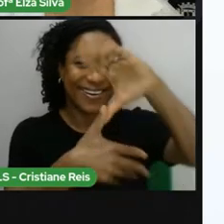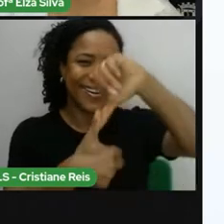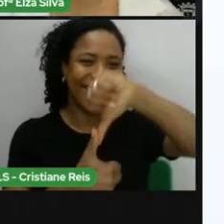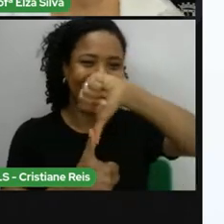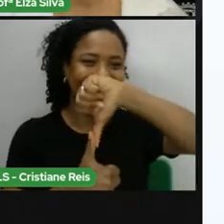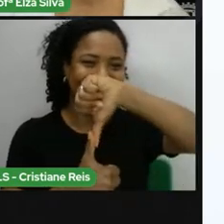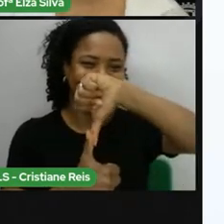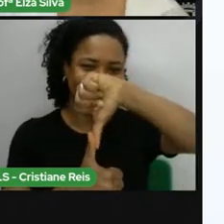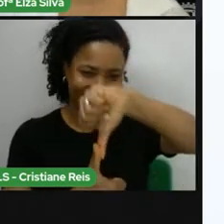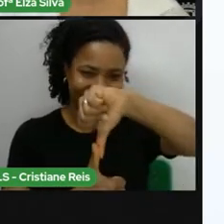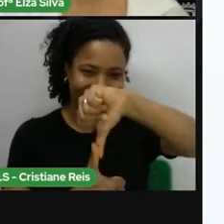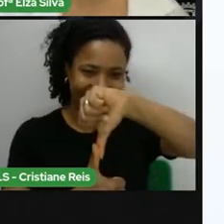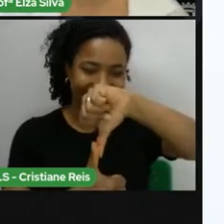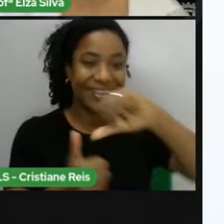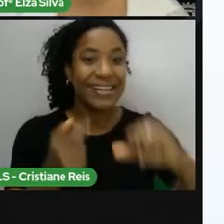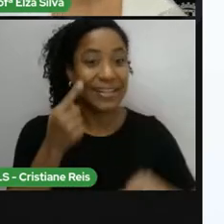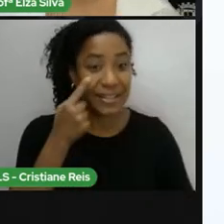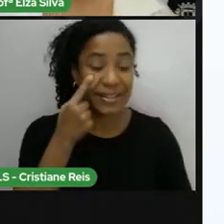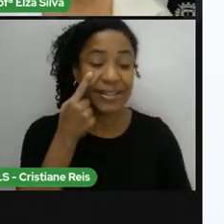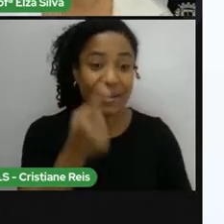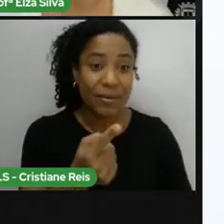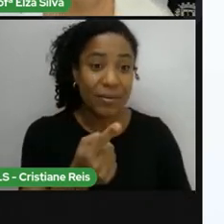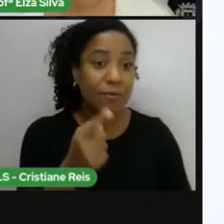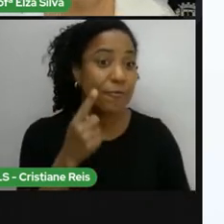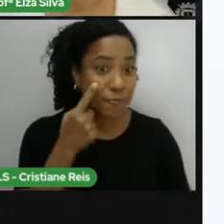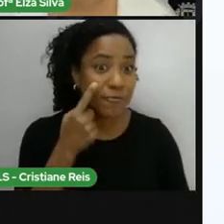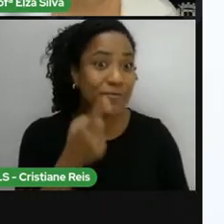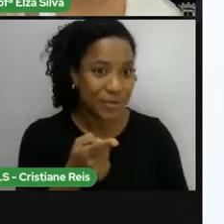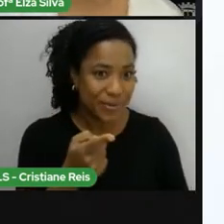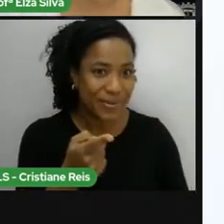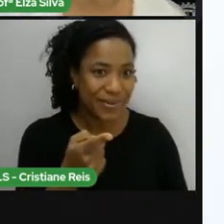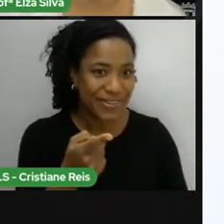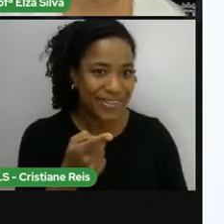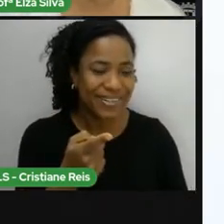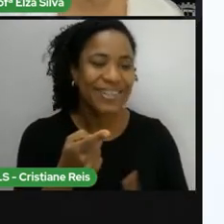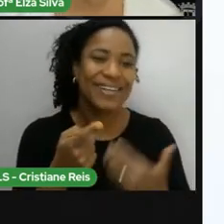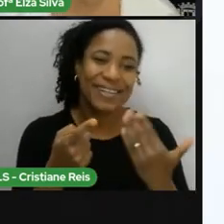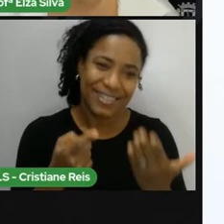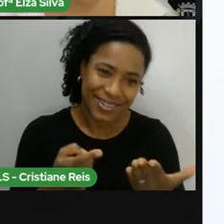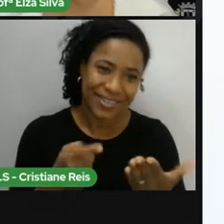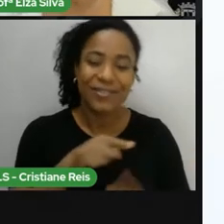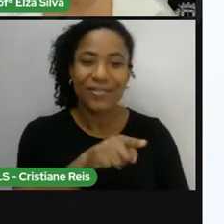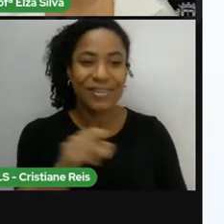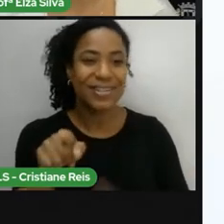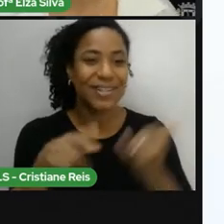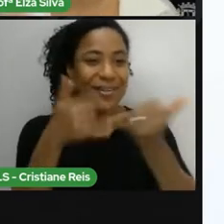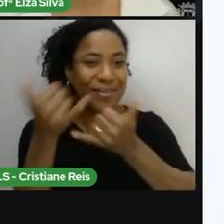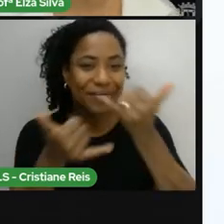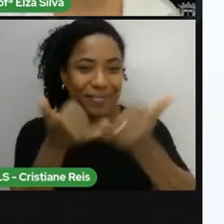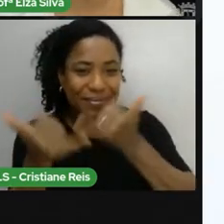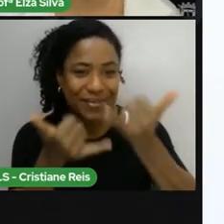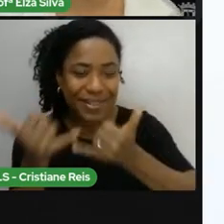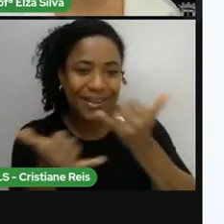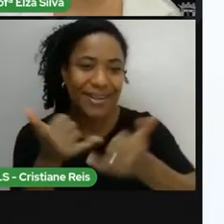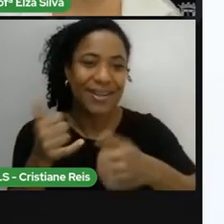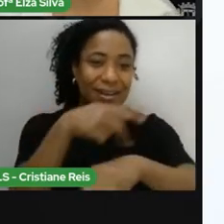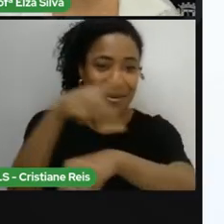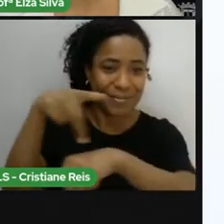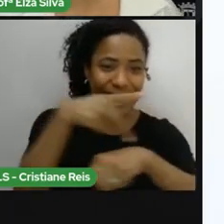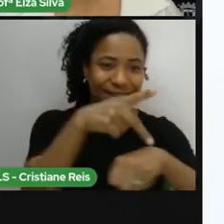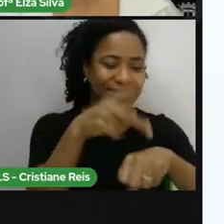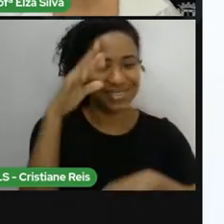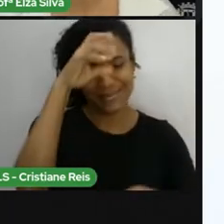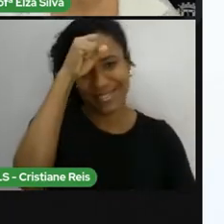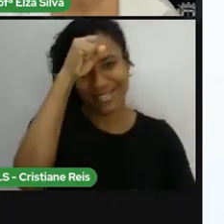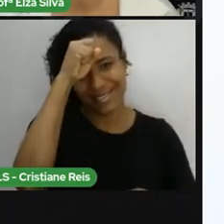Acertei Então é assim Que você Vai brincar E aprender um pouco mais Sobre países E